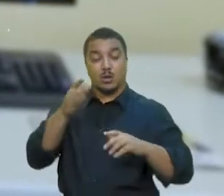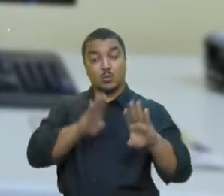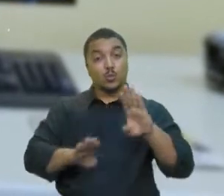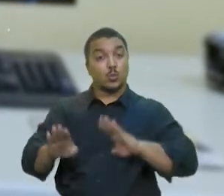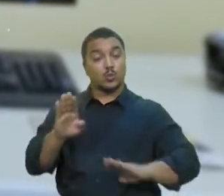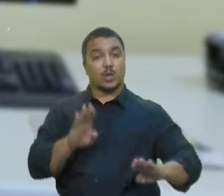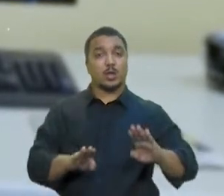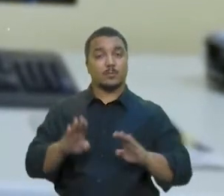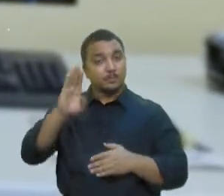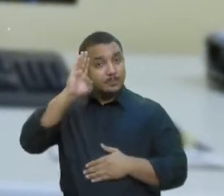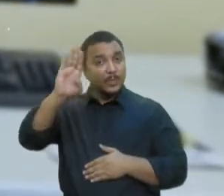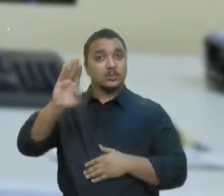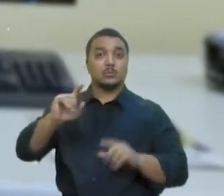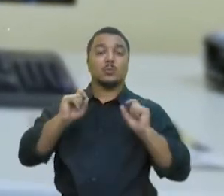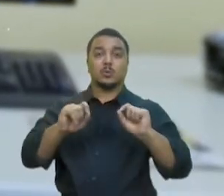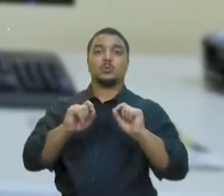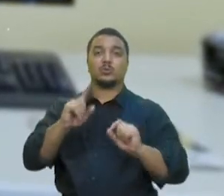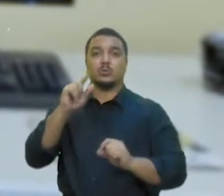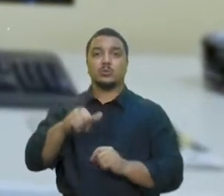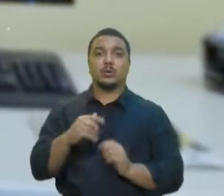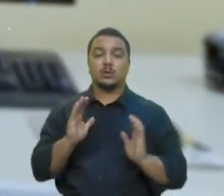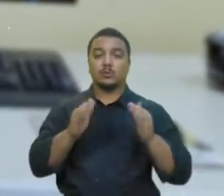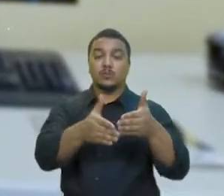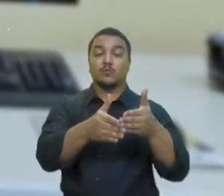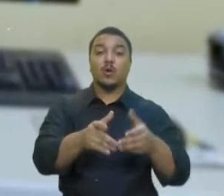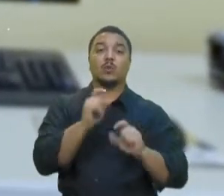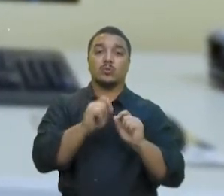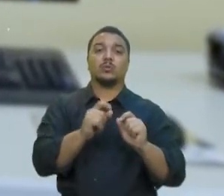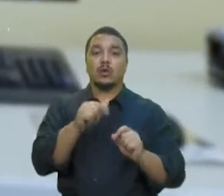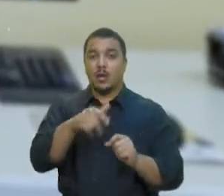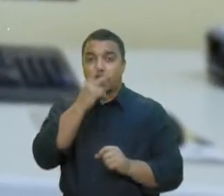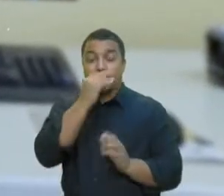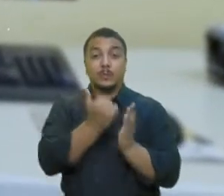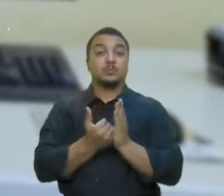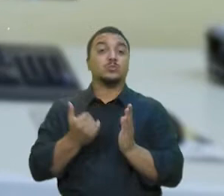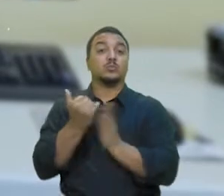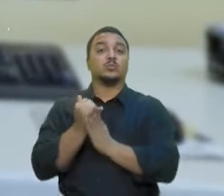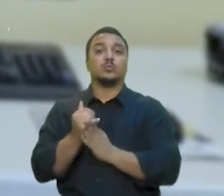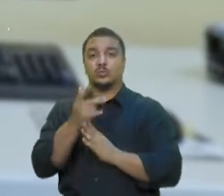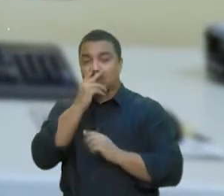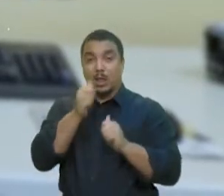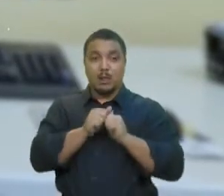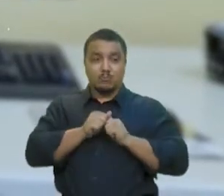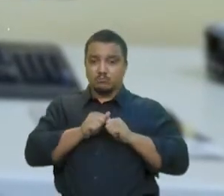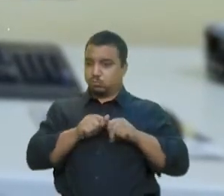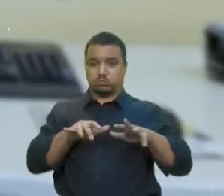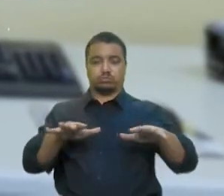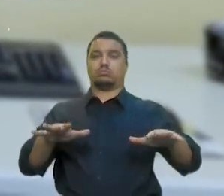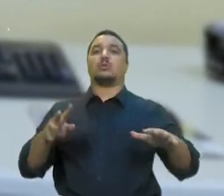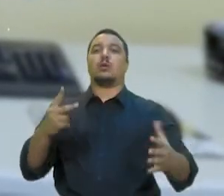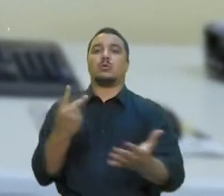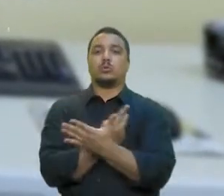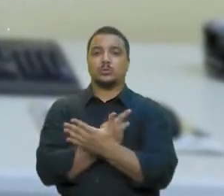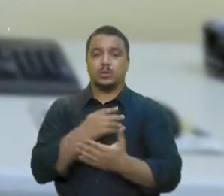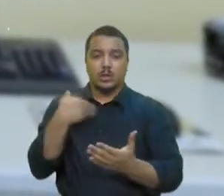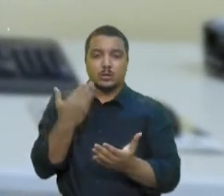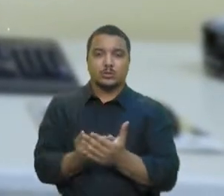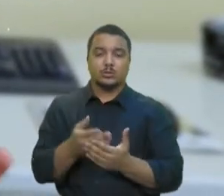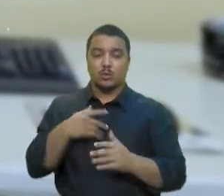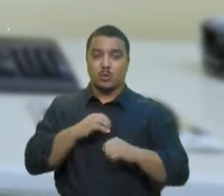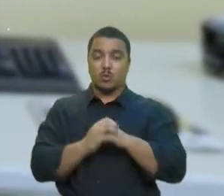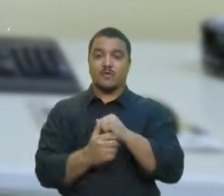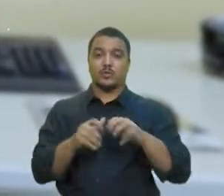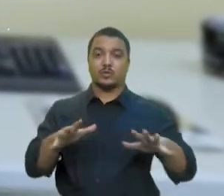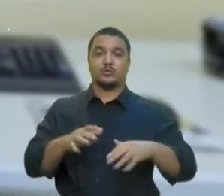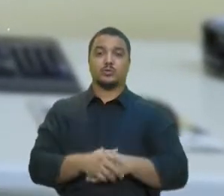principalmente porque a gente ainda está na vigência de muitas contaminações acontecendo realmente por coronavírus nesse período. E as